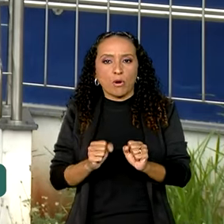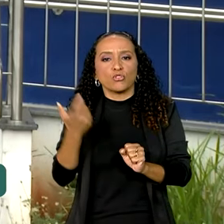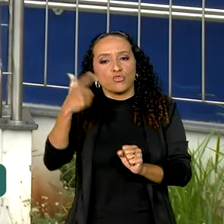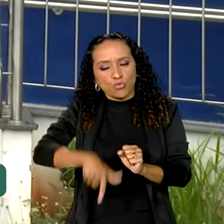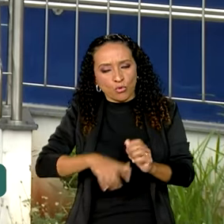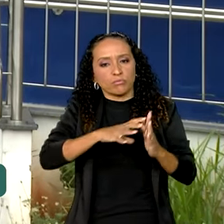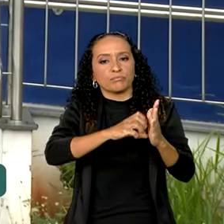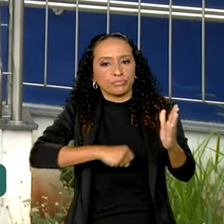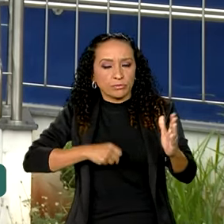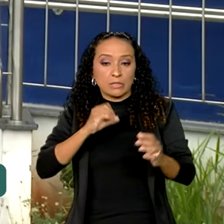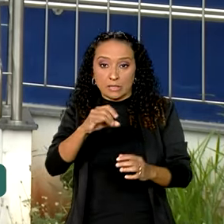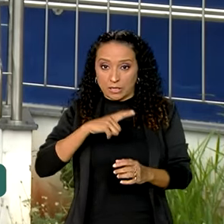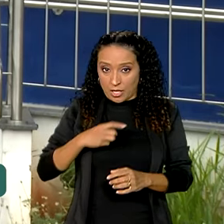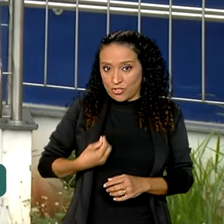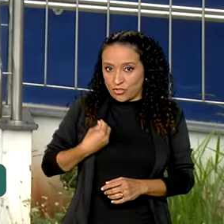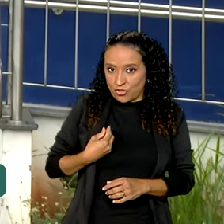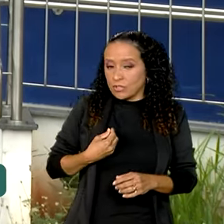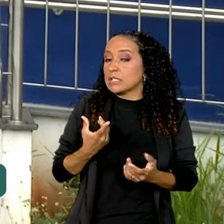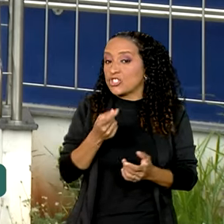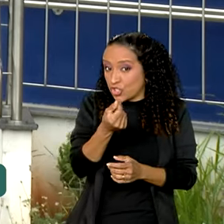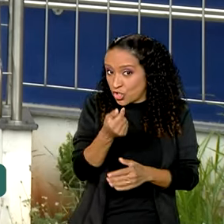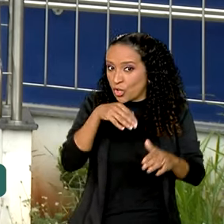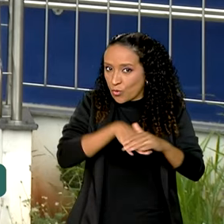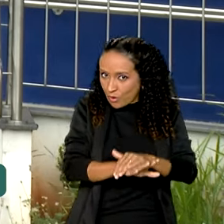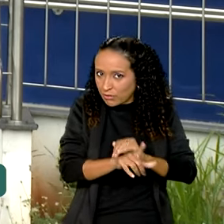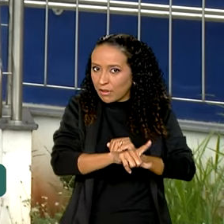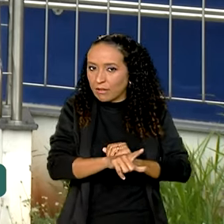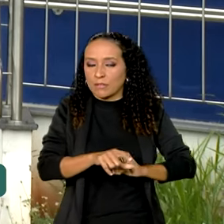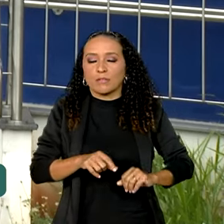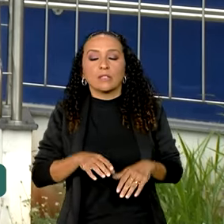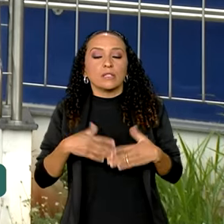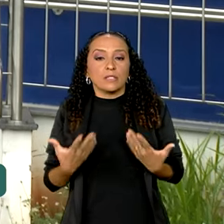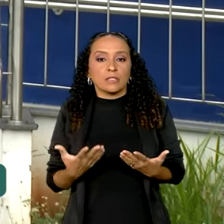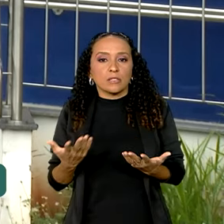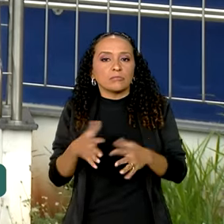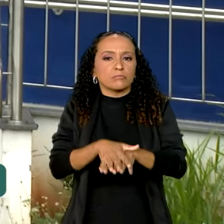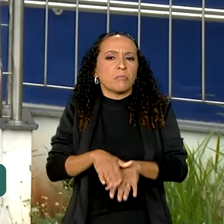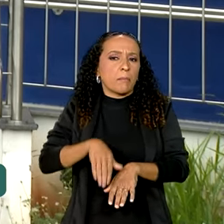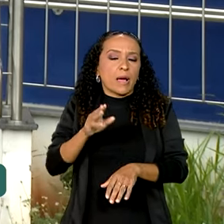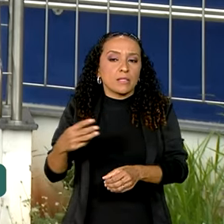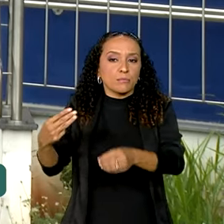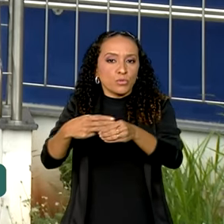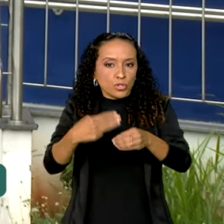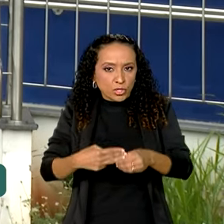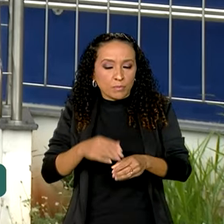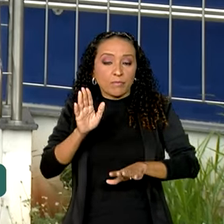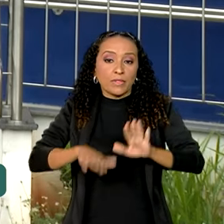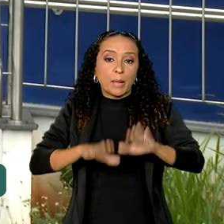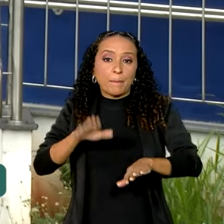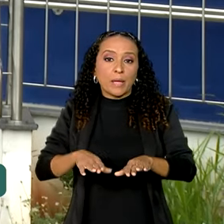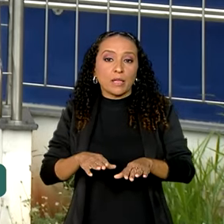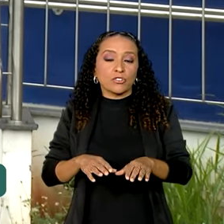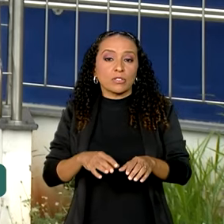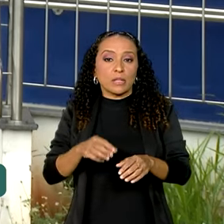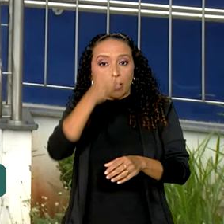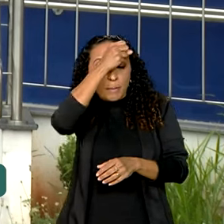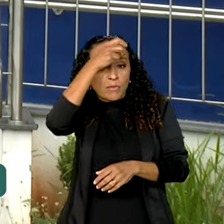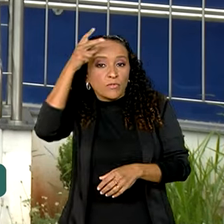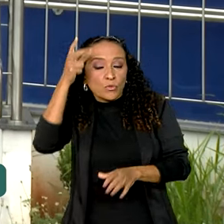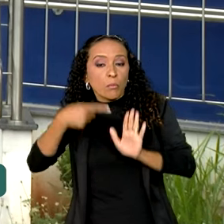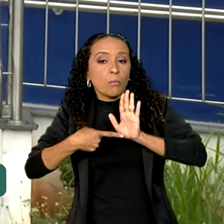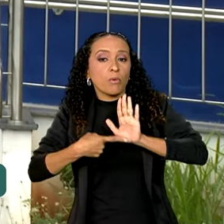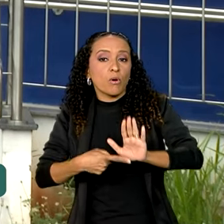saque desde que tenha saldo na conta do FGTS. A inclusão de mais municípios depende das prefeituras